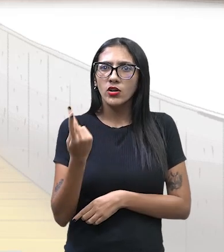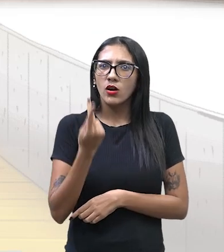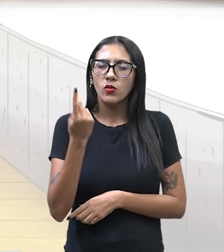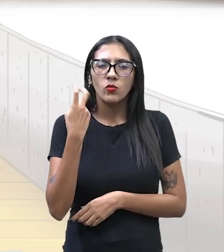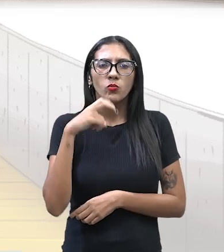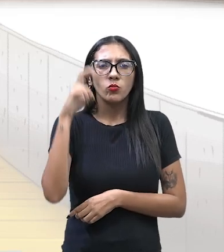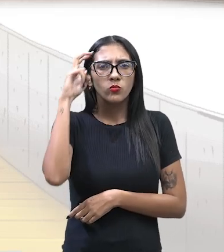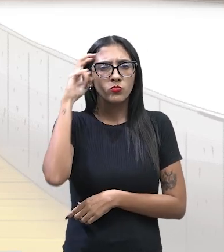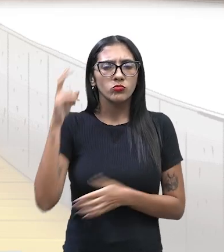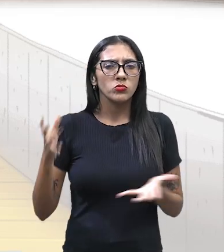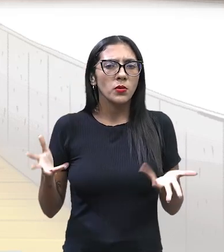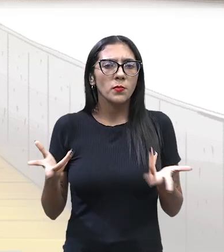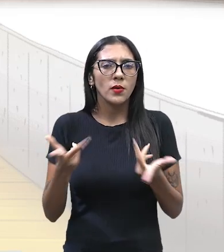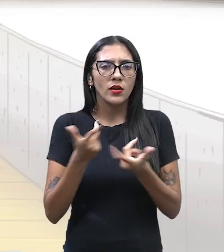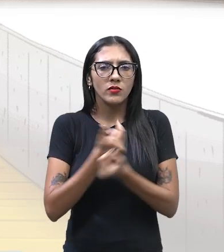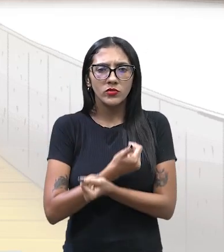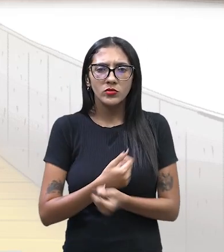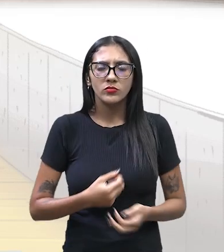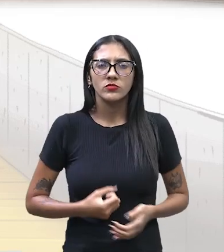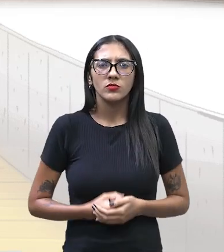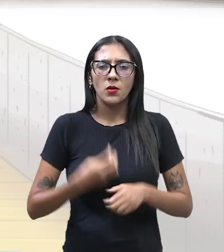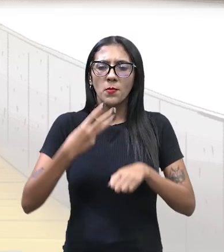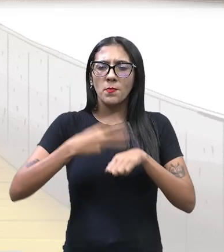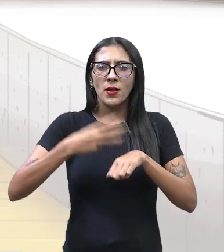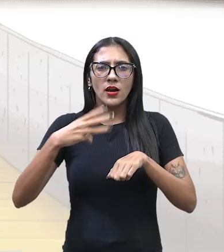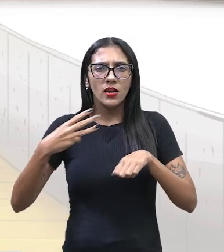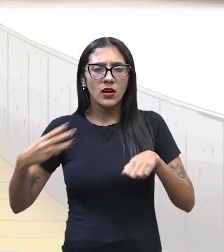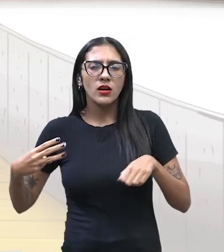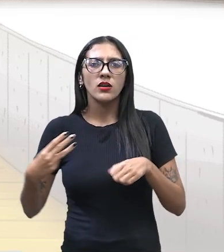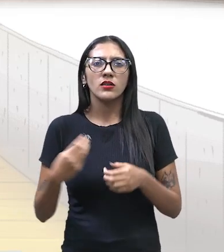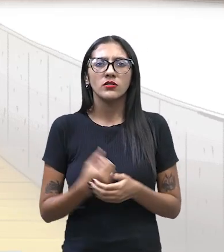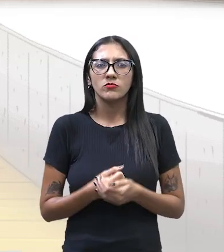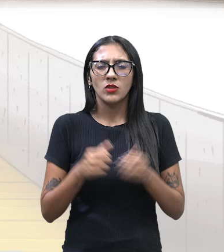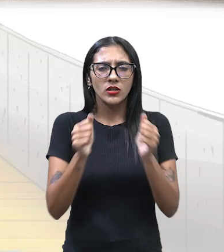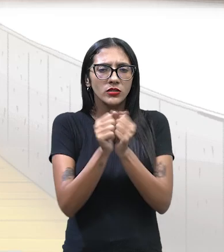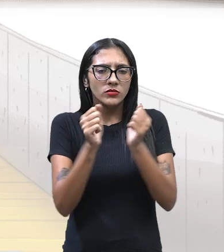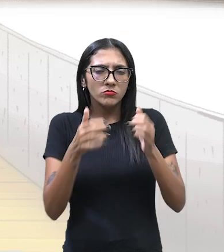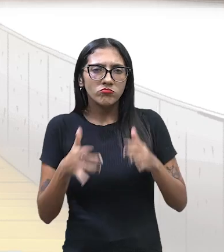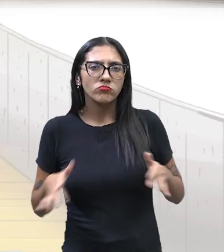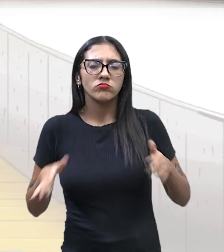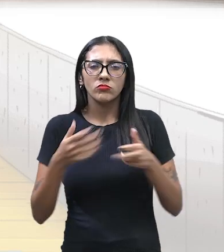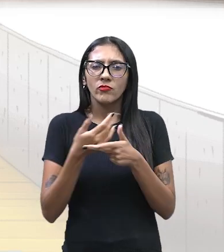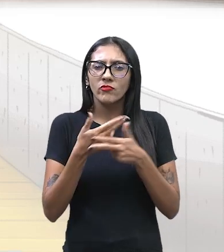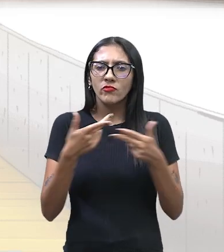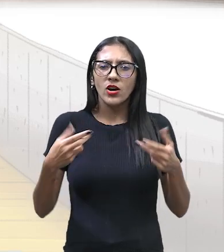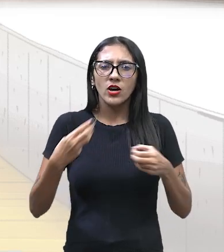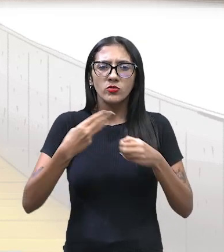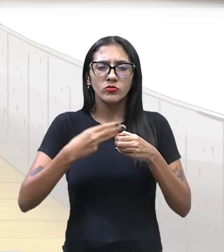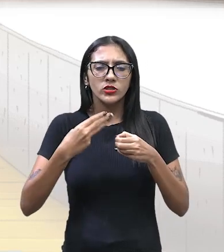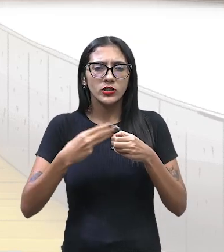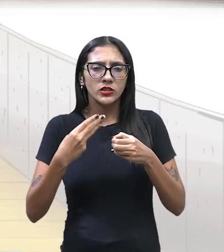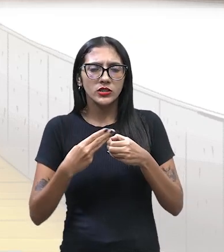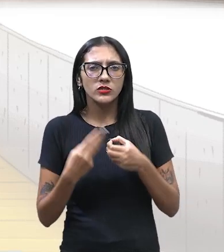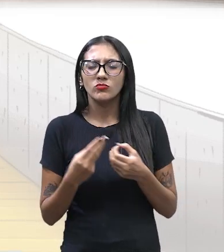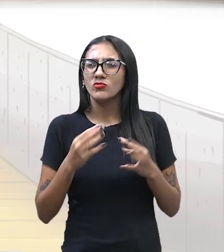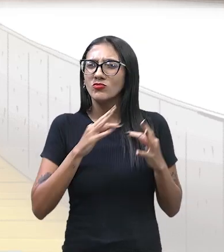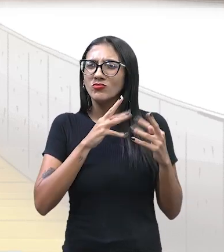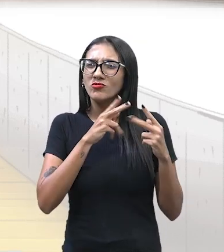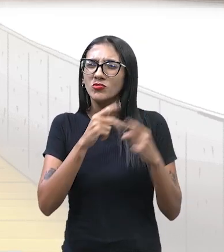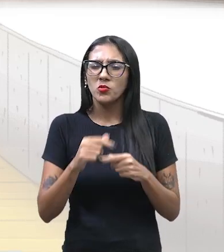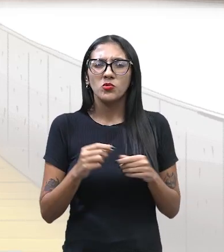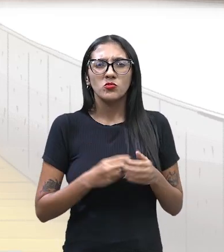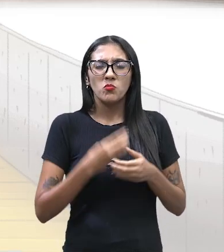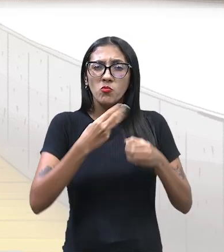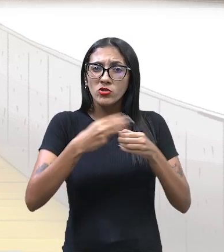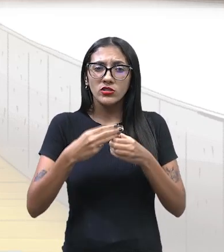Culturalmente falando, não tem... cheguei em Maraã, São Santo Isabel do Rio Negro, São Gabriel da Cachoeira, Novo Olinda, tudo por aí eu já